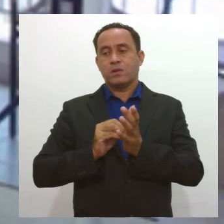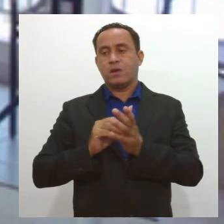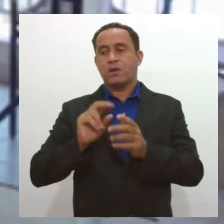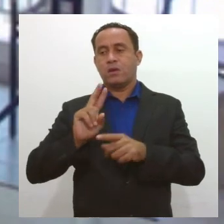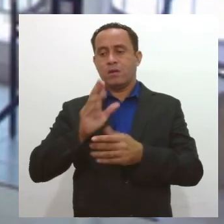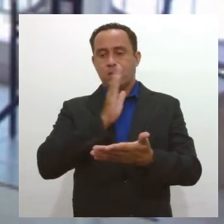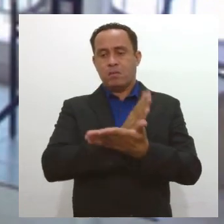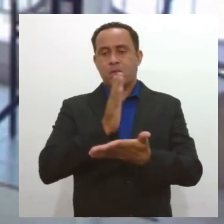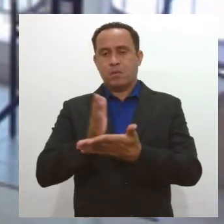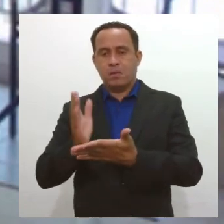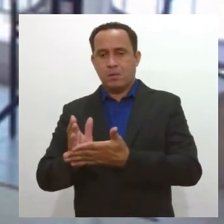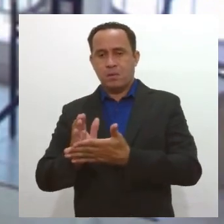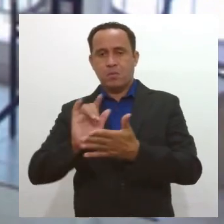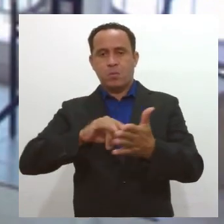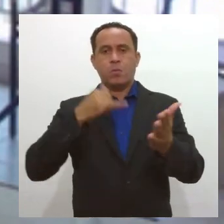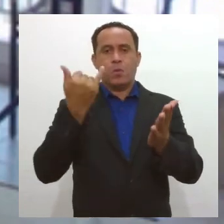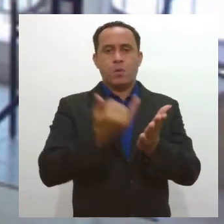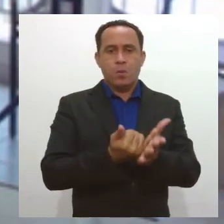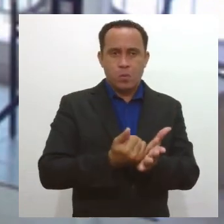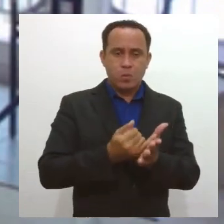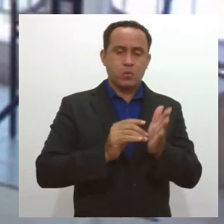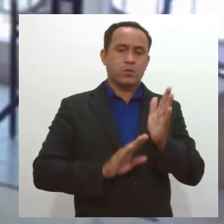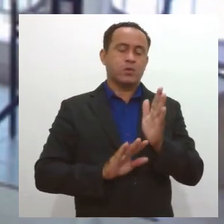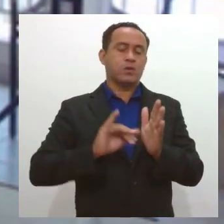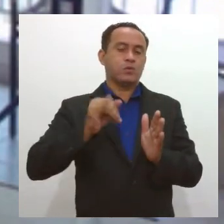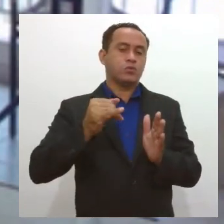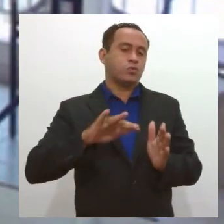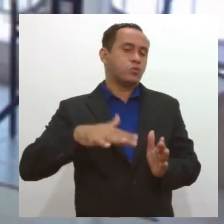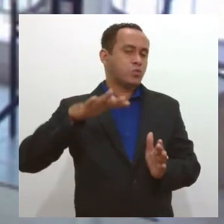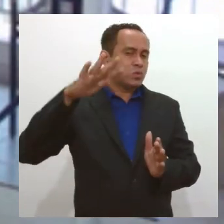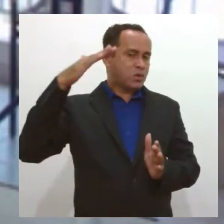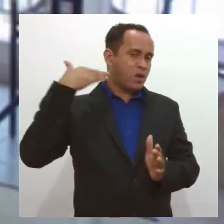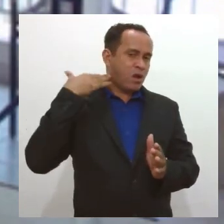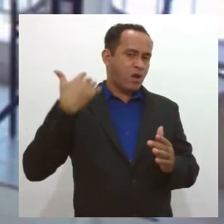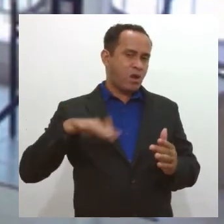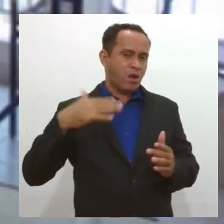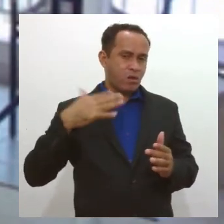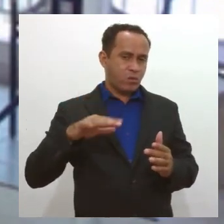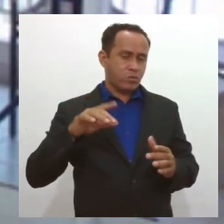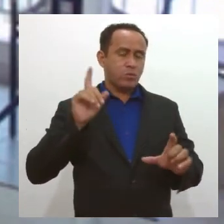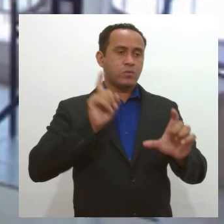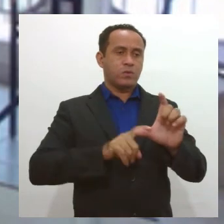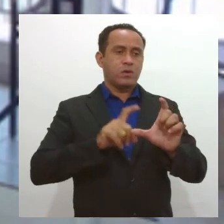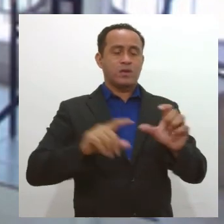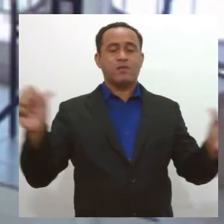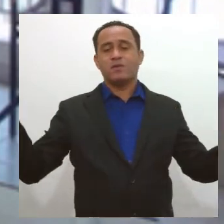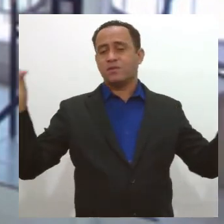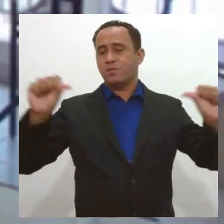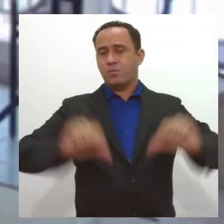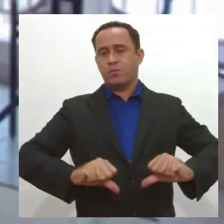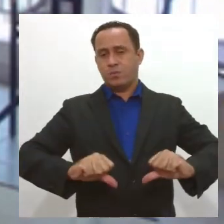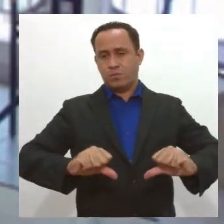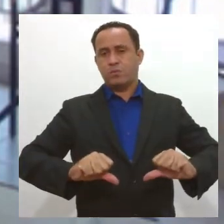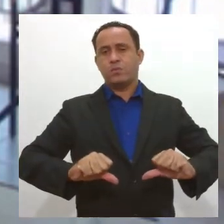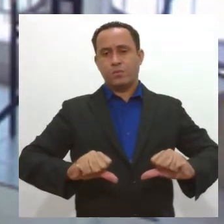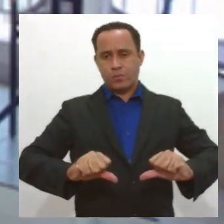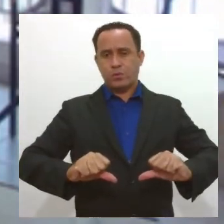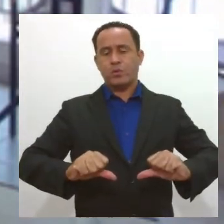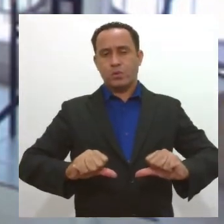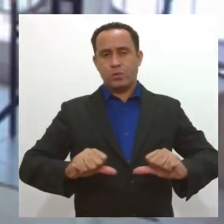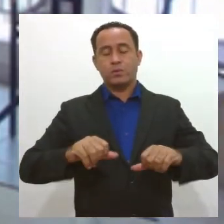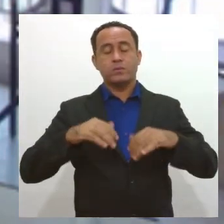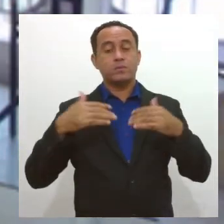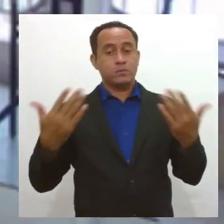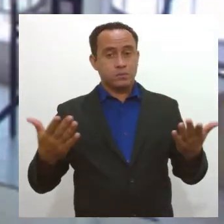uma multa, um juros muito alto embutido, alguma dívida que você tenha contraído que possa trazer uma taxa de juros muito alta. Então